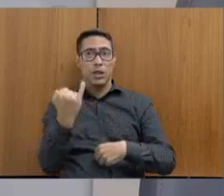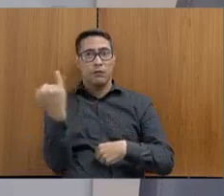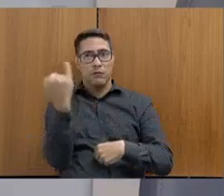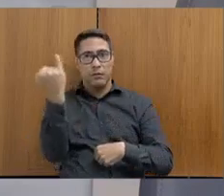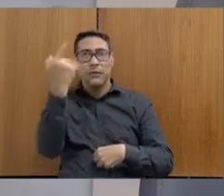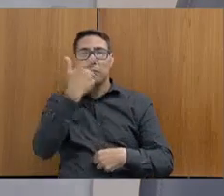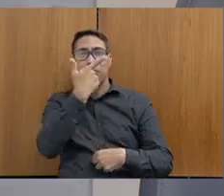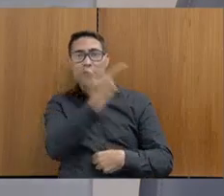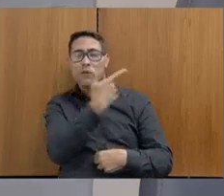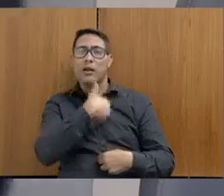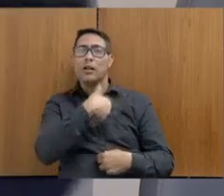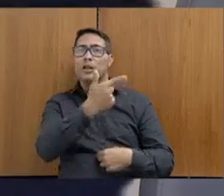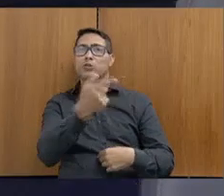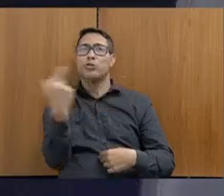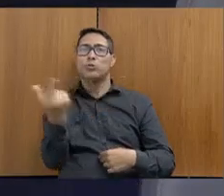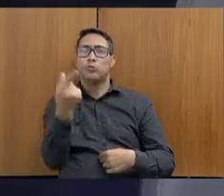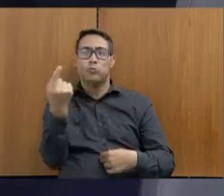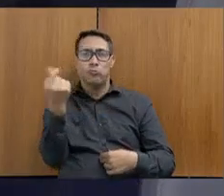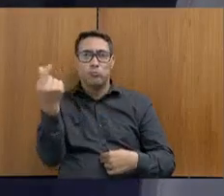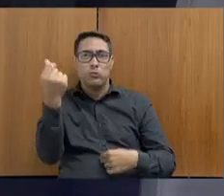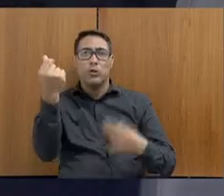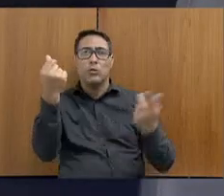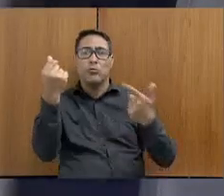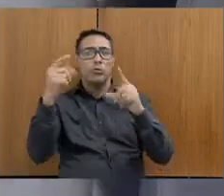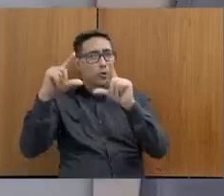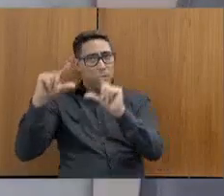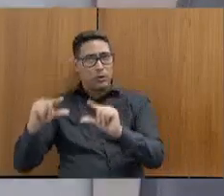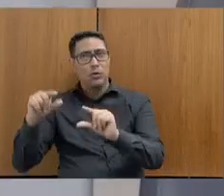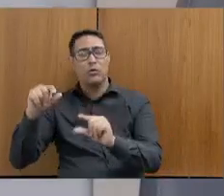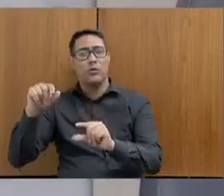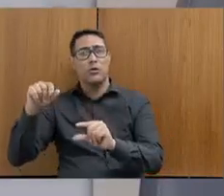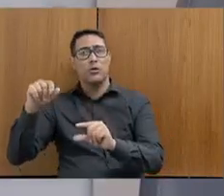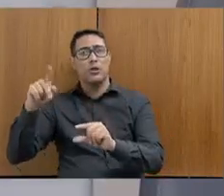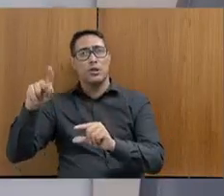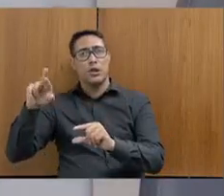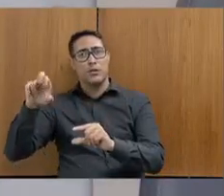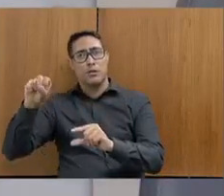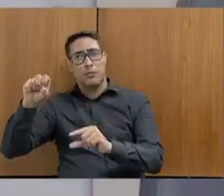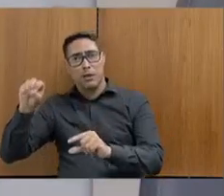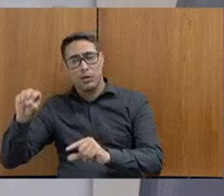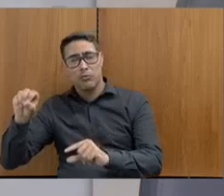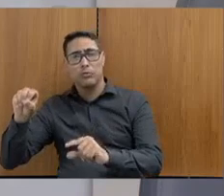fala de um custo menor de preso, a gente fala de taxa de residência menor,